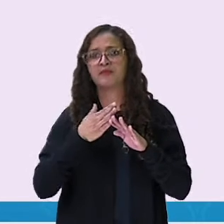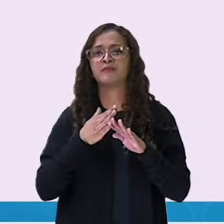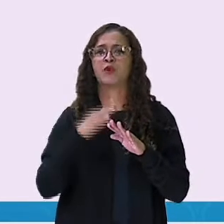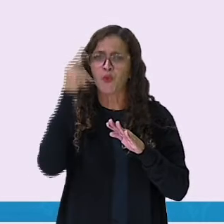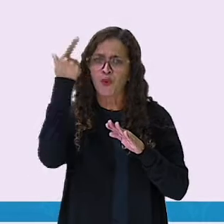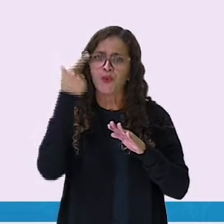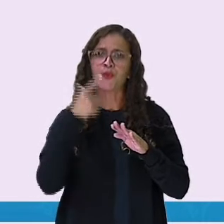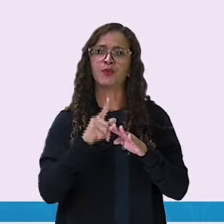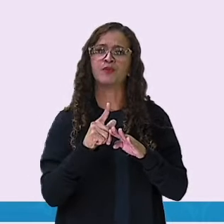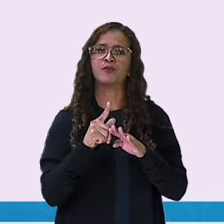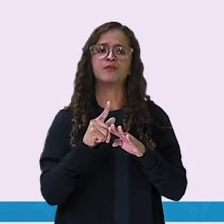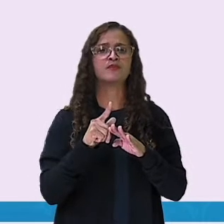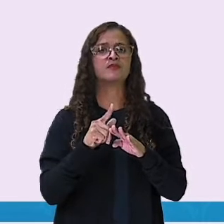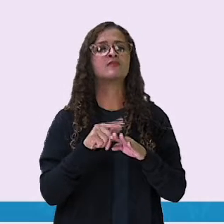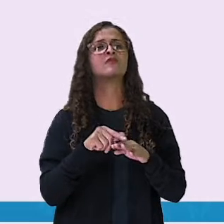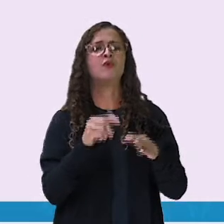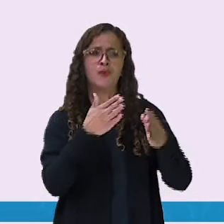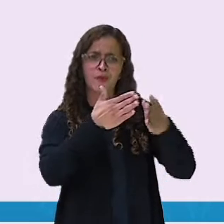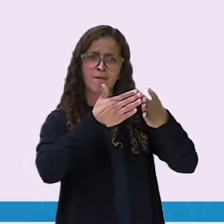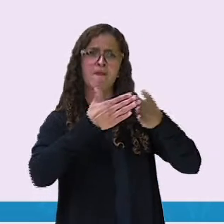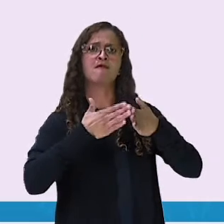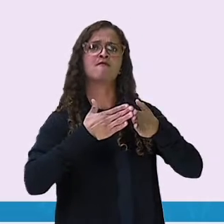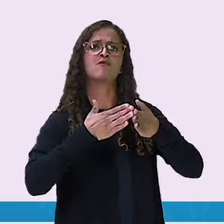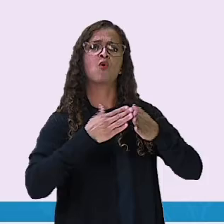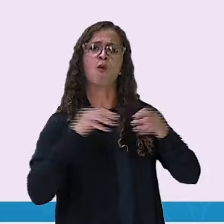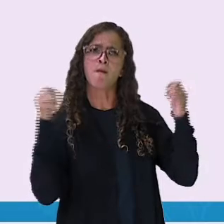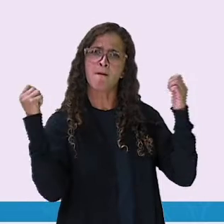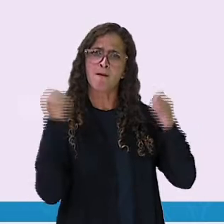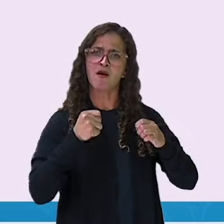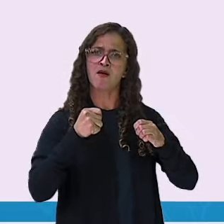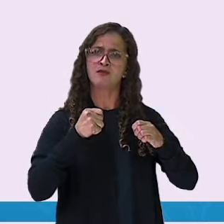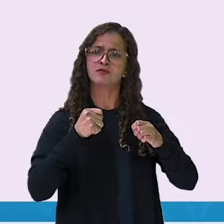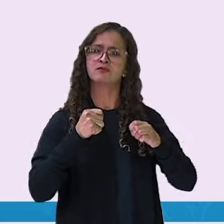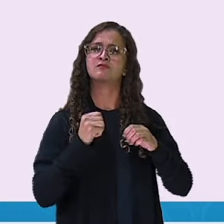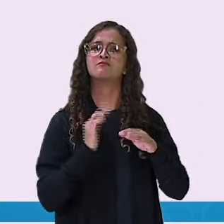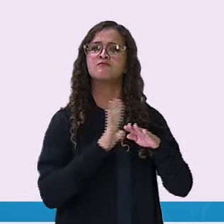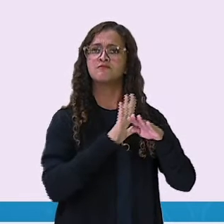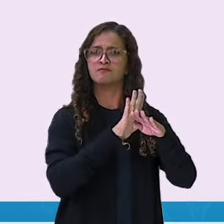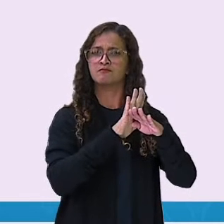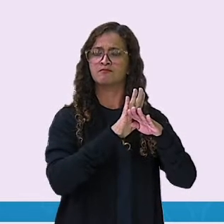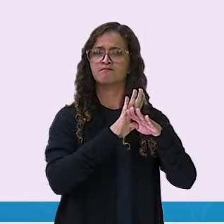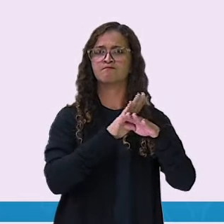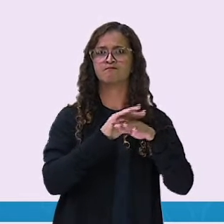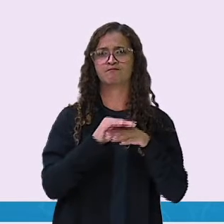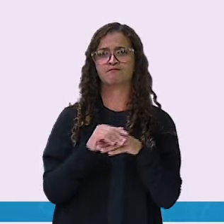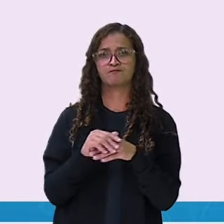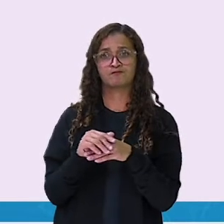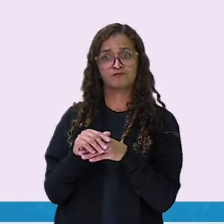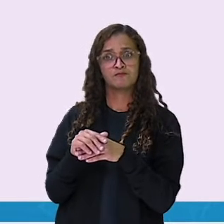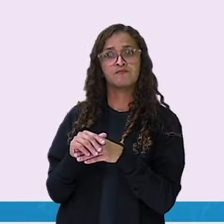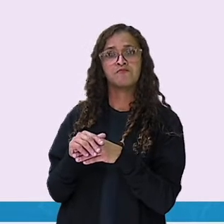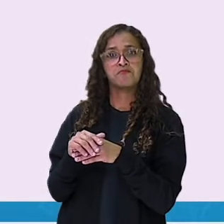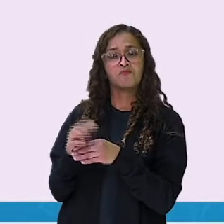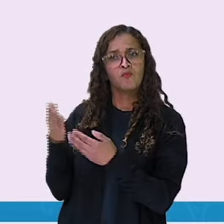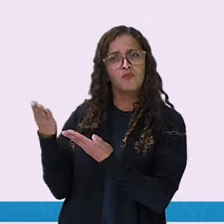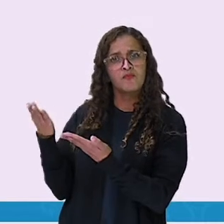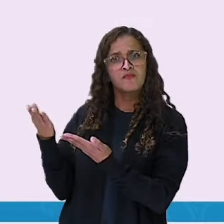de fazer um grande favor a um poderoso leão. Viram só?